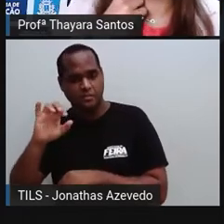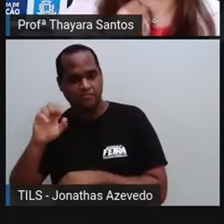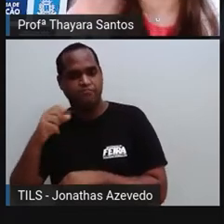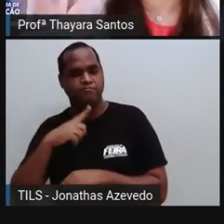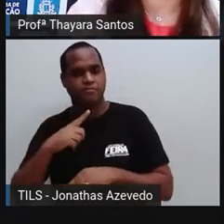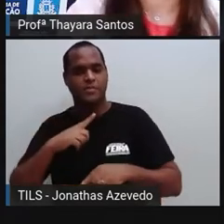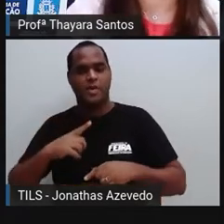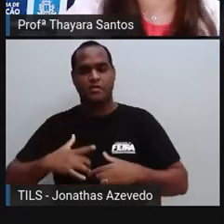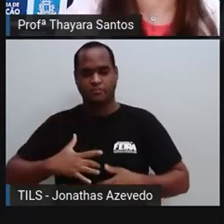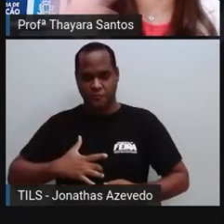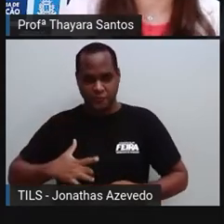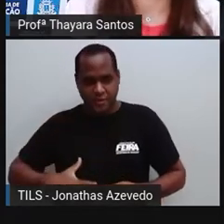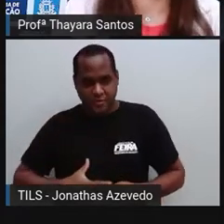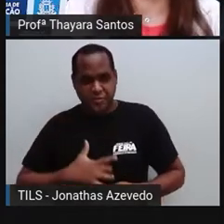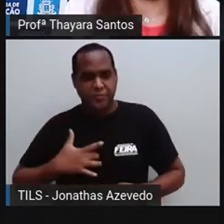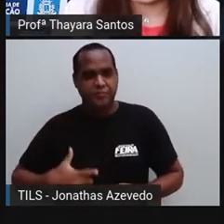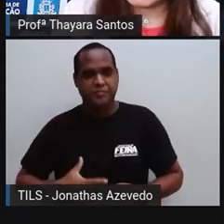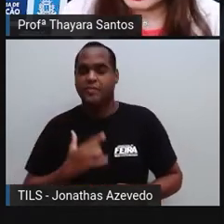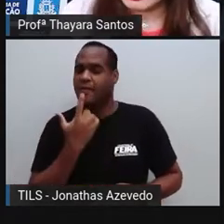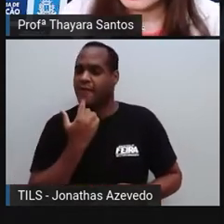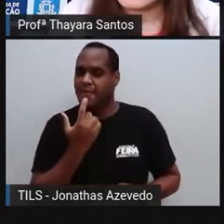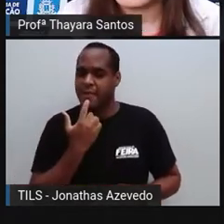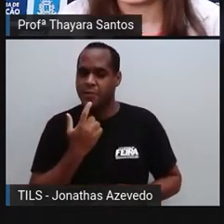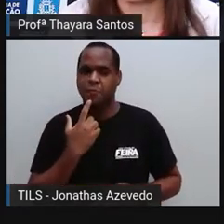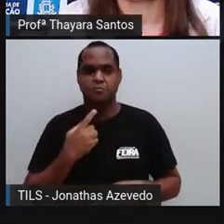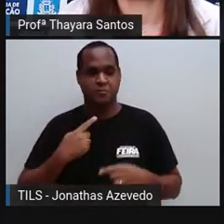intestino, não é na corrente sanguínea.